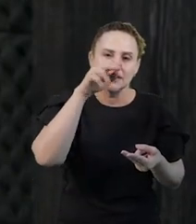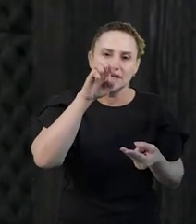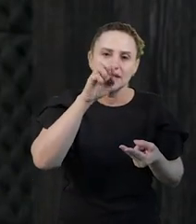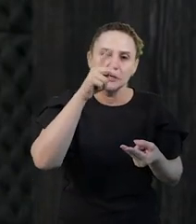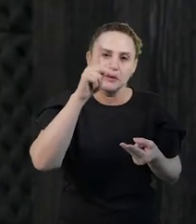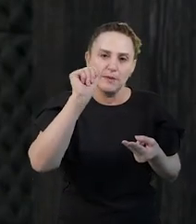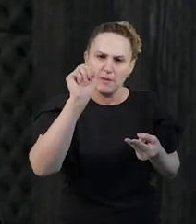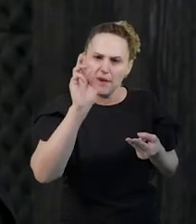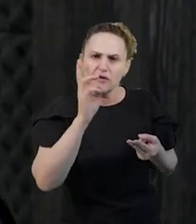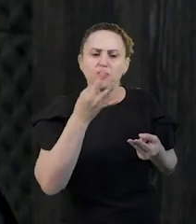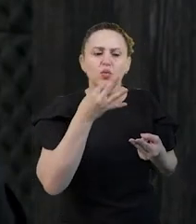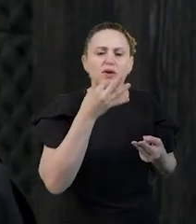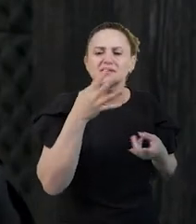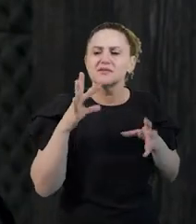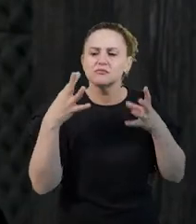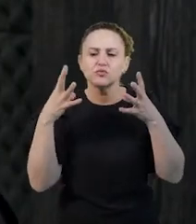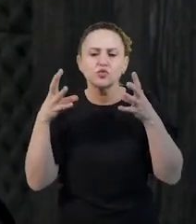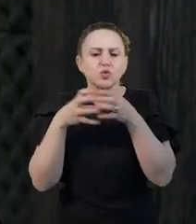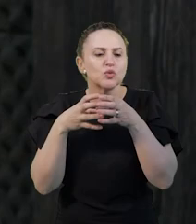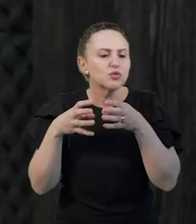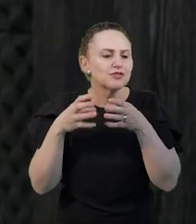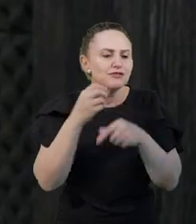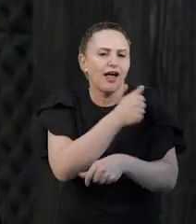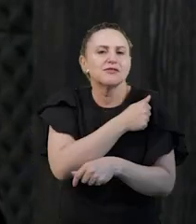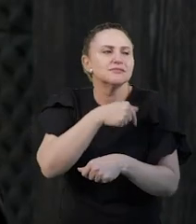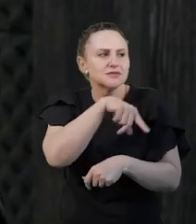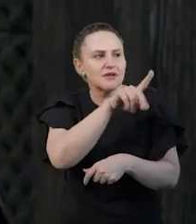Sanepar. Bom, então vai lá conhecer, etc.